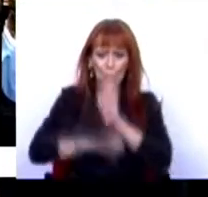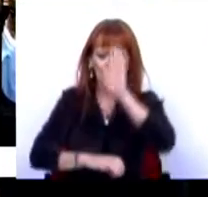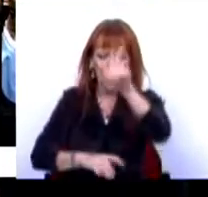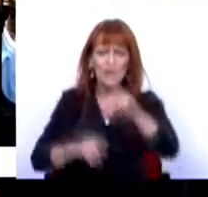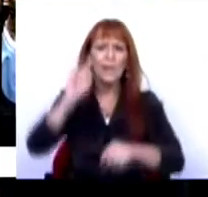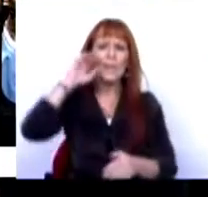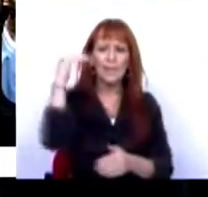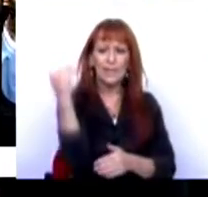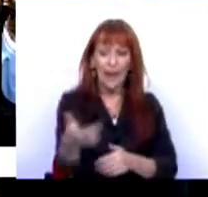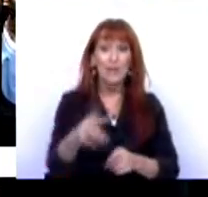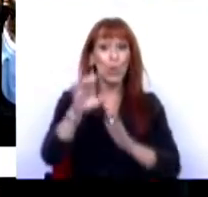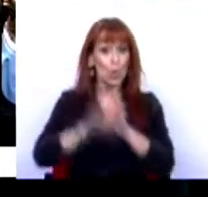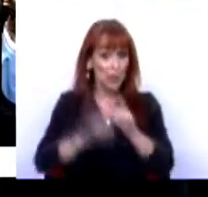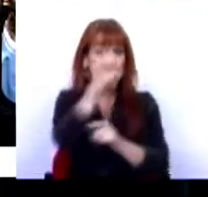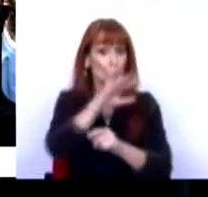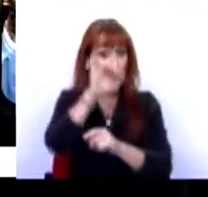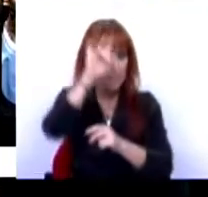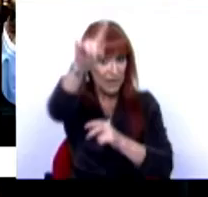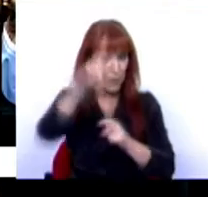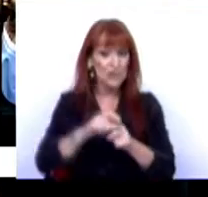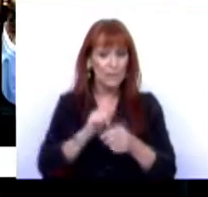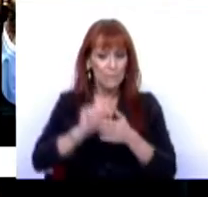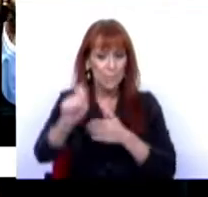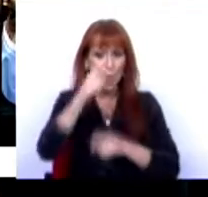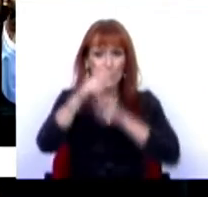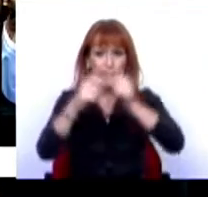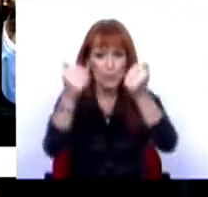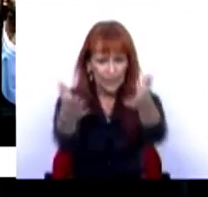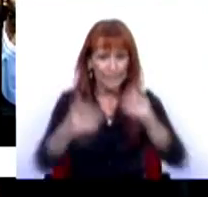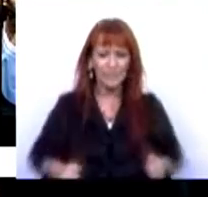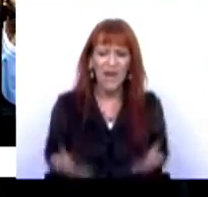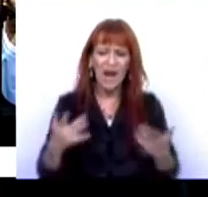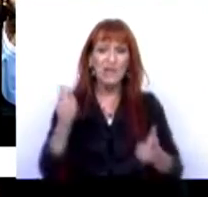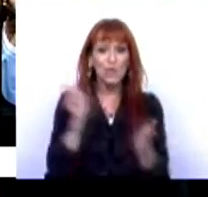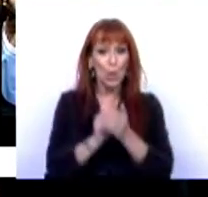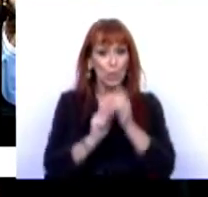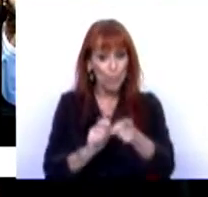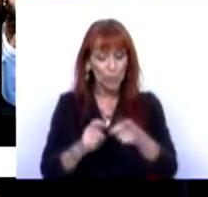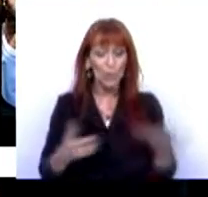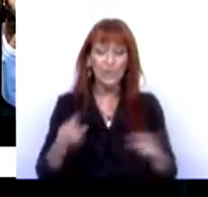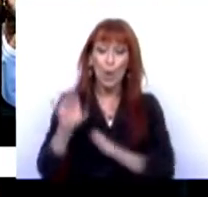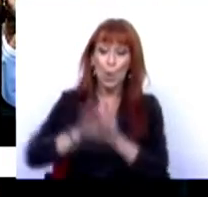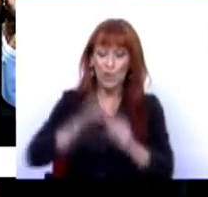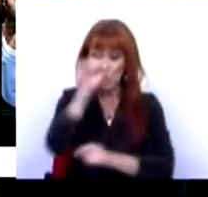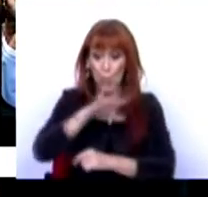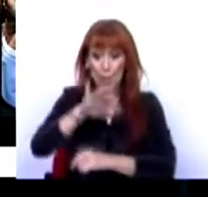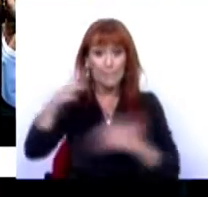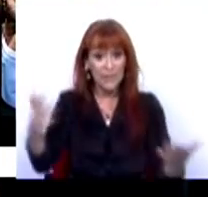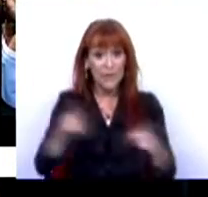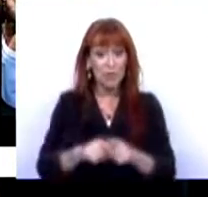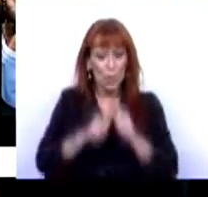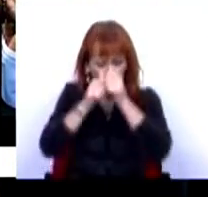para garantir condições ambientais e remuneração para as populações. Este é o ponto. Condições ambientais,